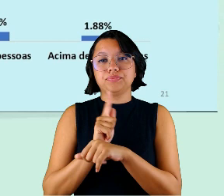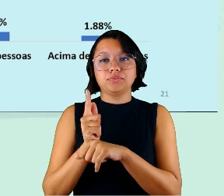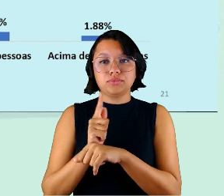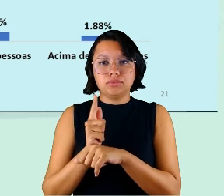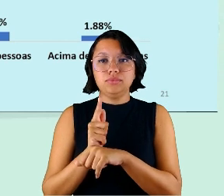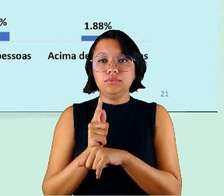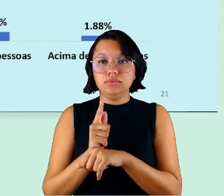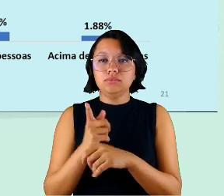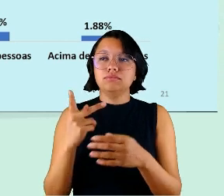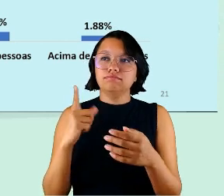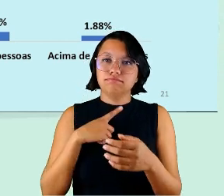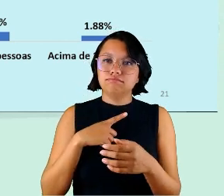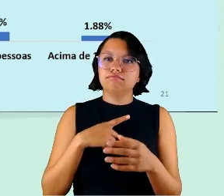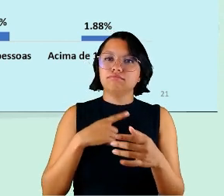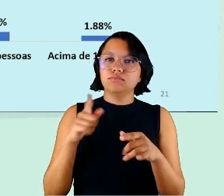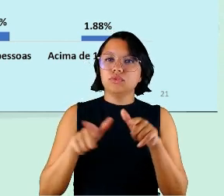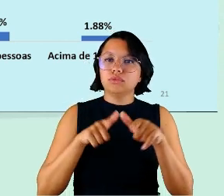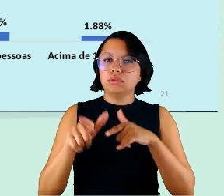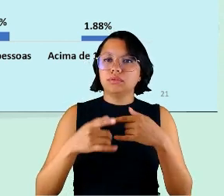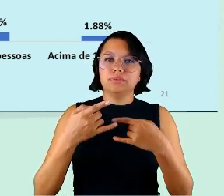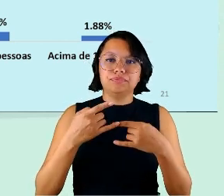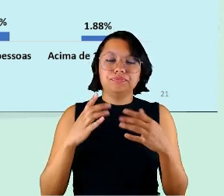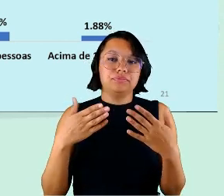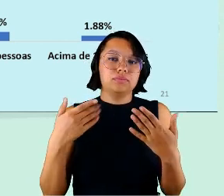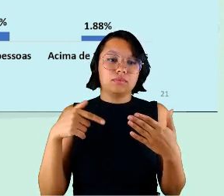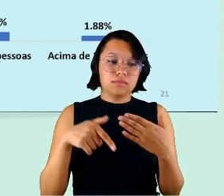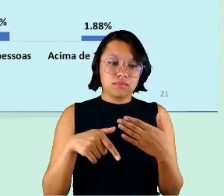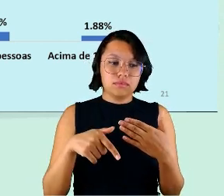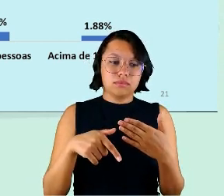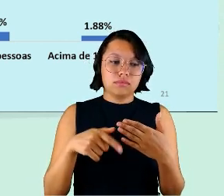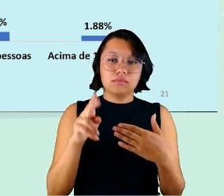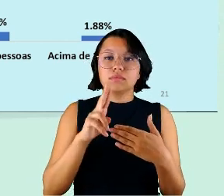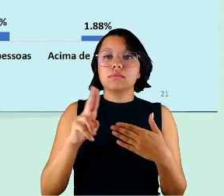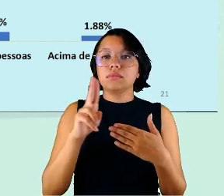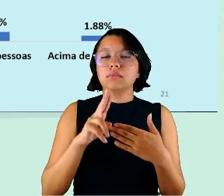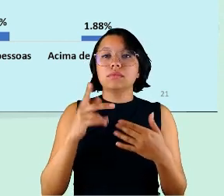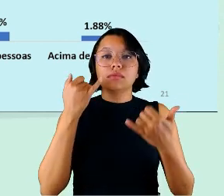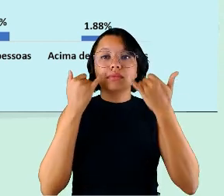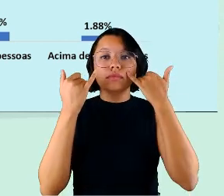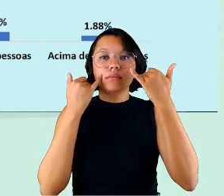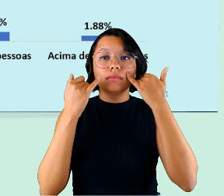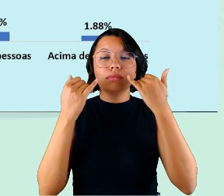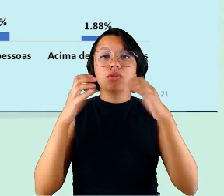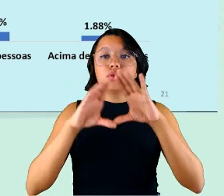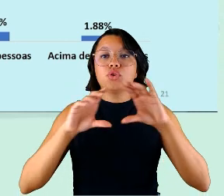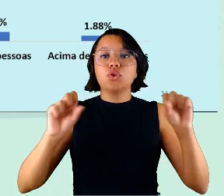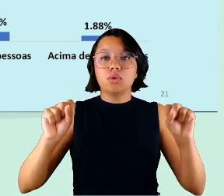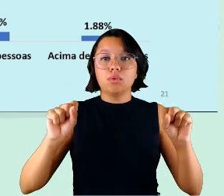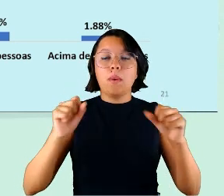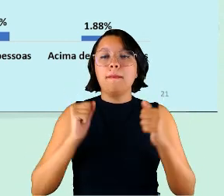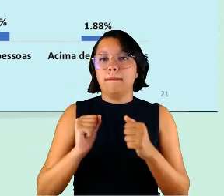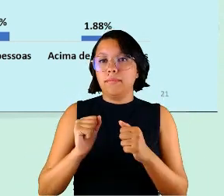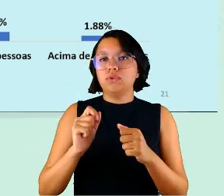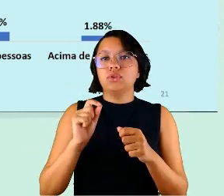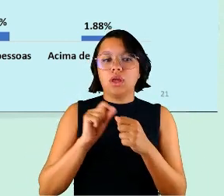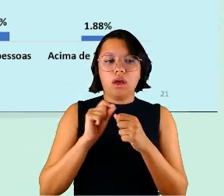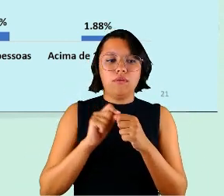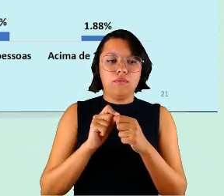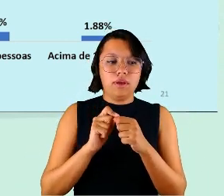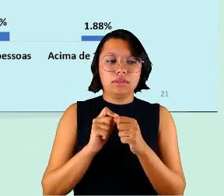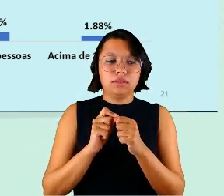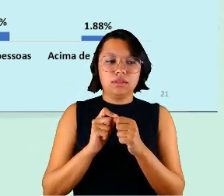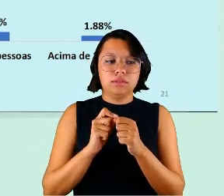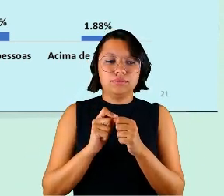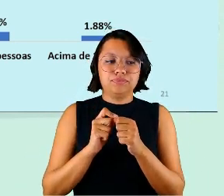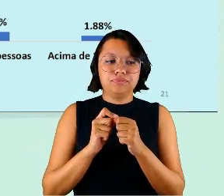estavam enfrentando no teletrabalho e aí aqui a gente está usando os dados de um tribunal poderia ter utilizado o